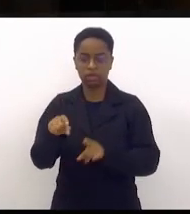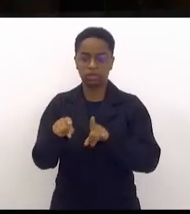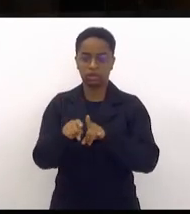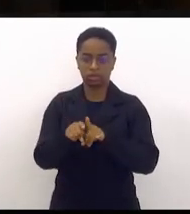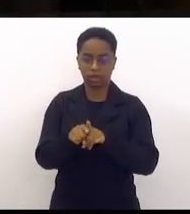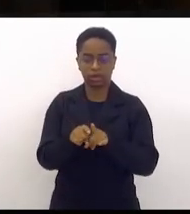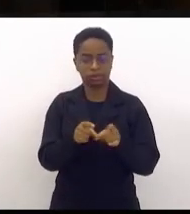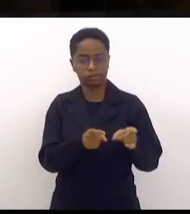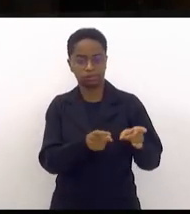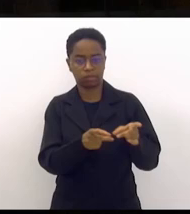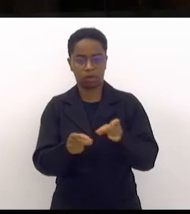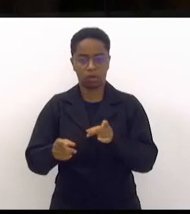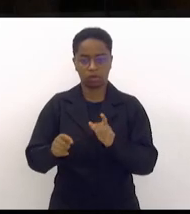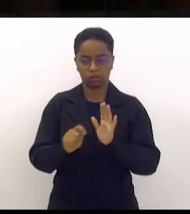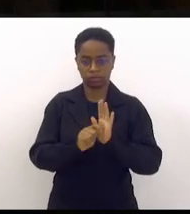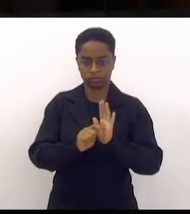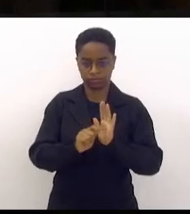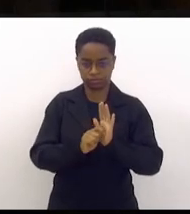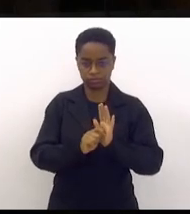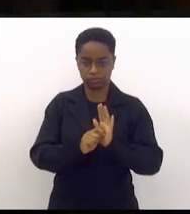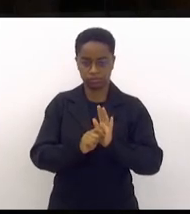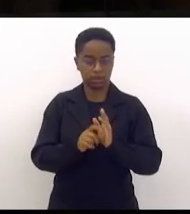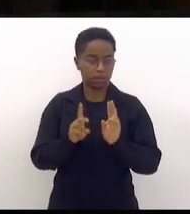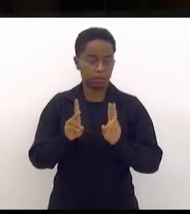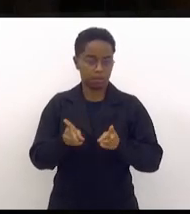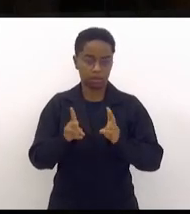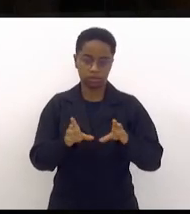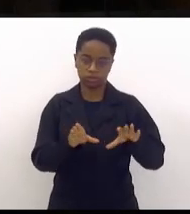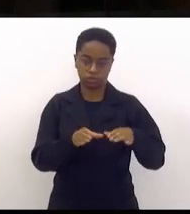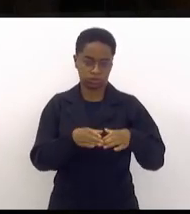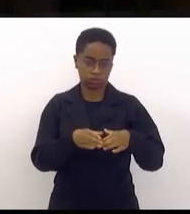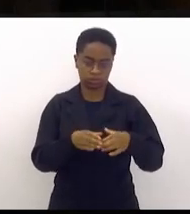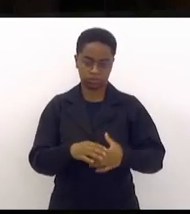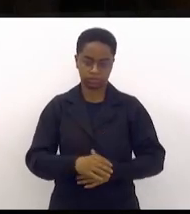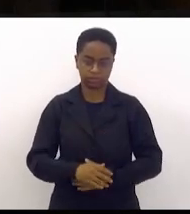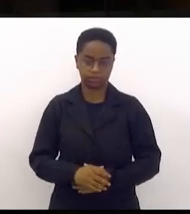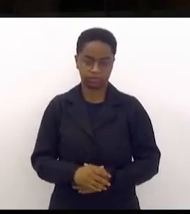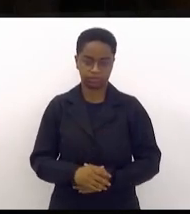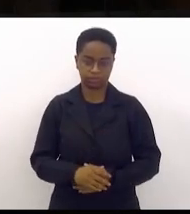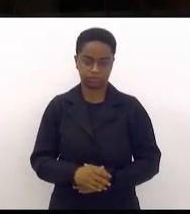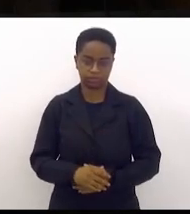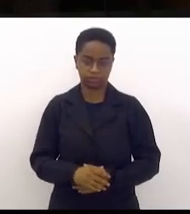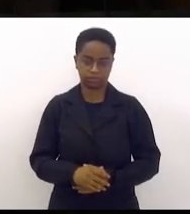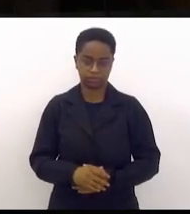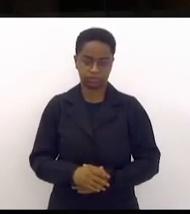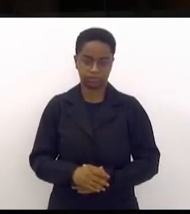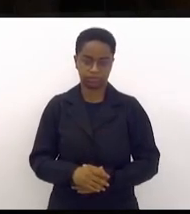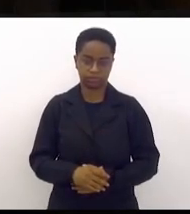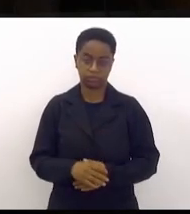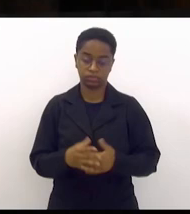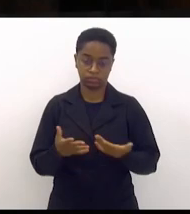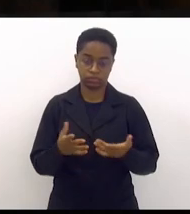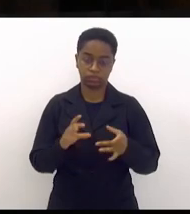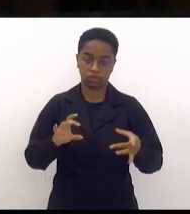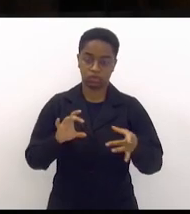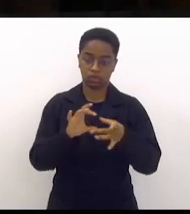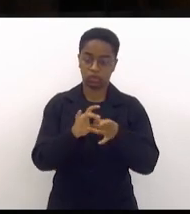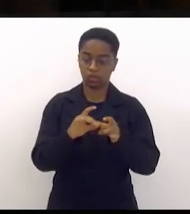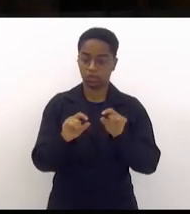faces da mesma moeda, a moeda do crime.